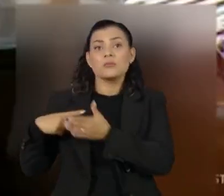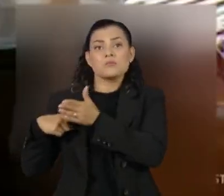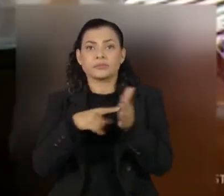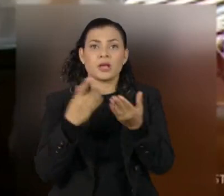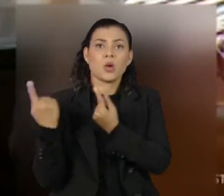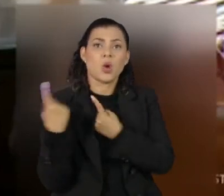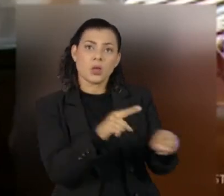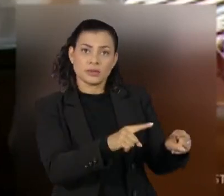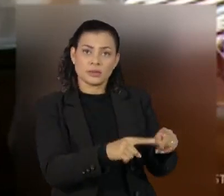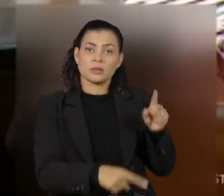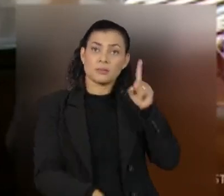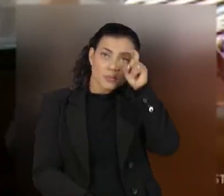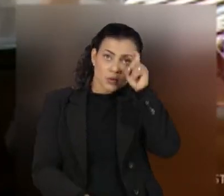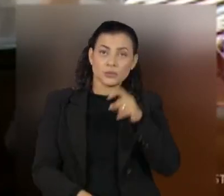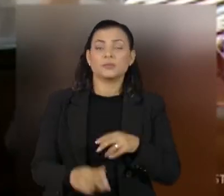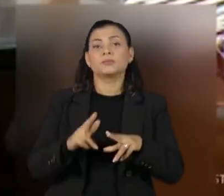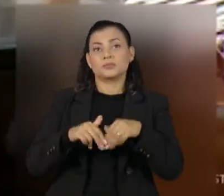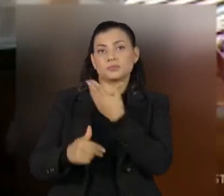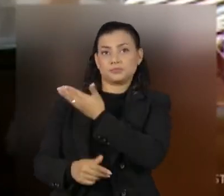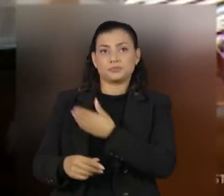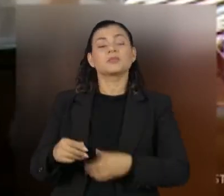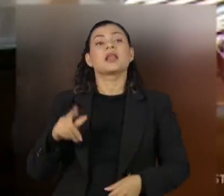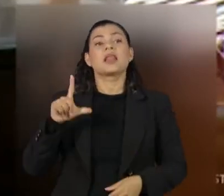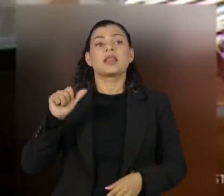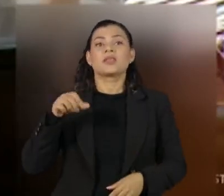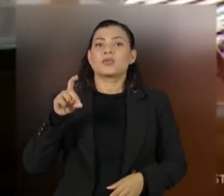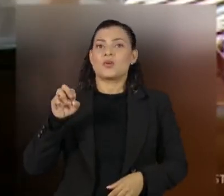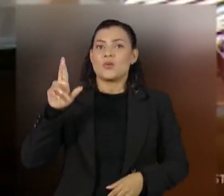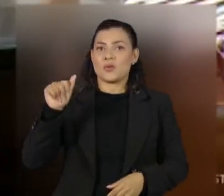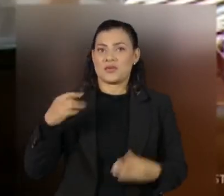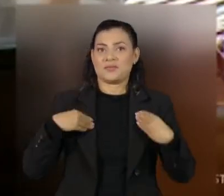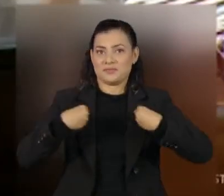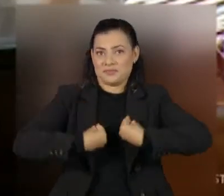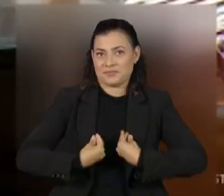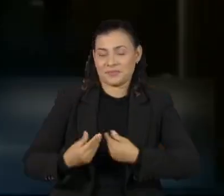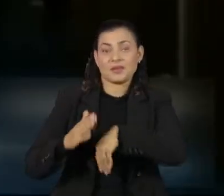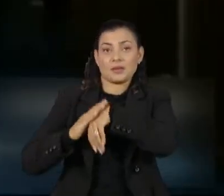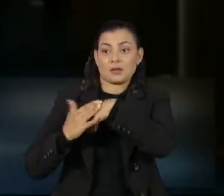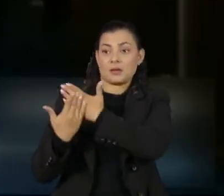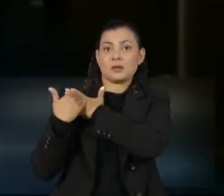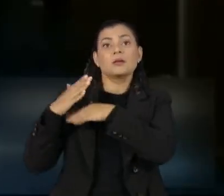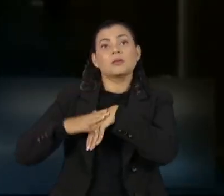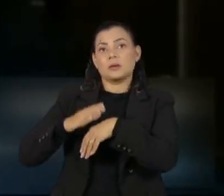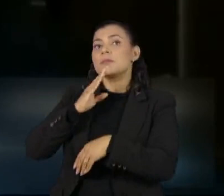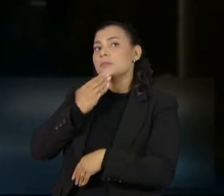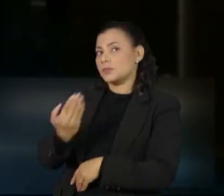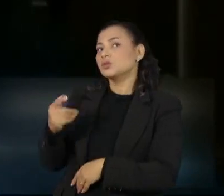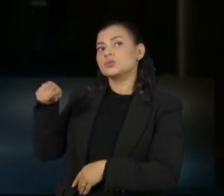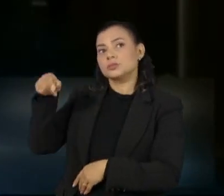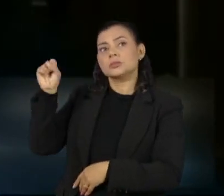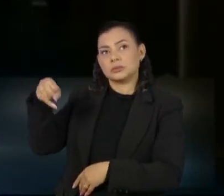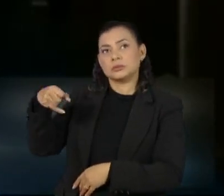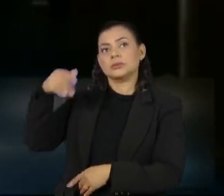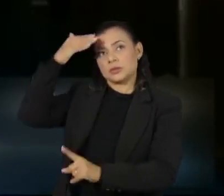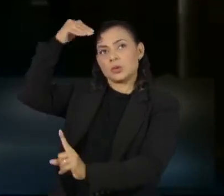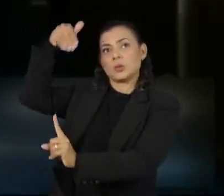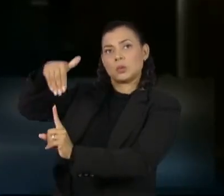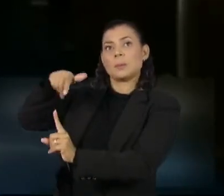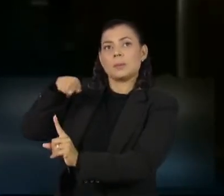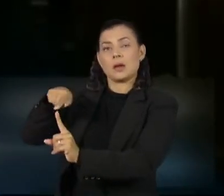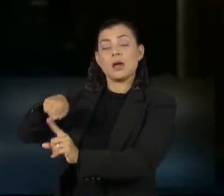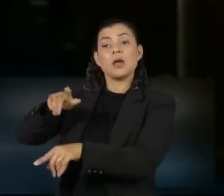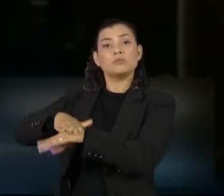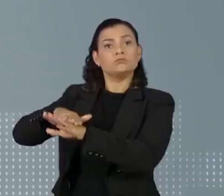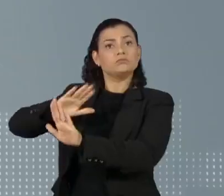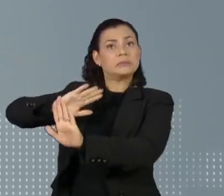Moro. A vice-procuradora-geral, Lindora Araújo, pediu à OSTF a condenação do senador do União Brasil, citando como